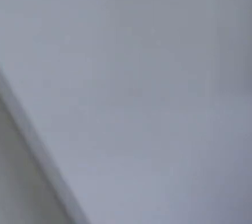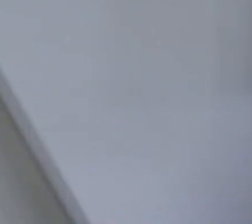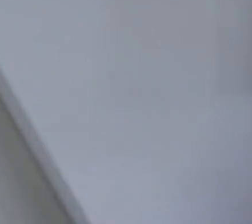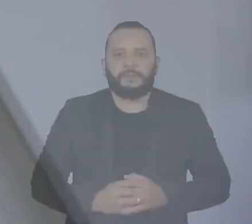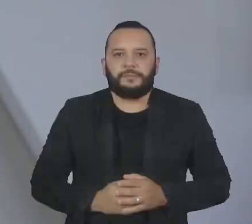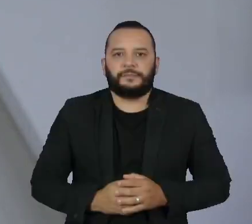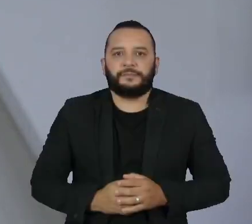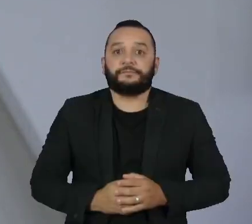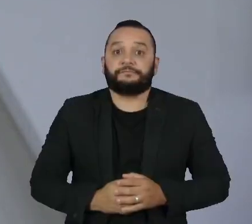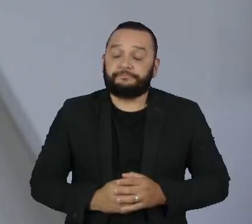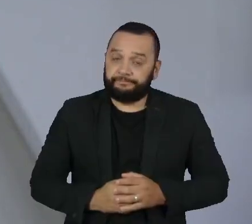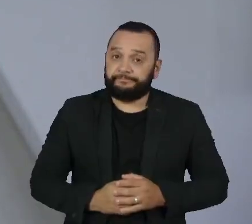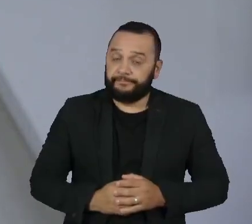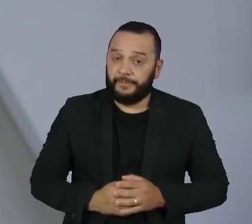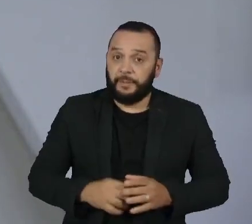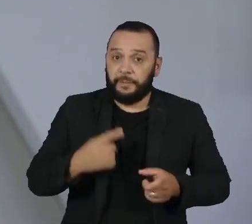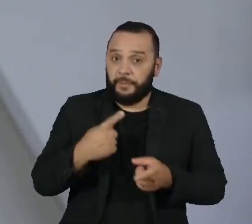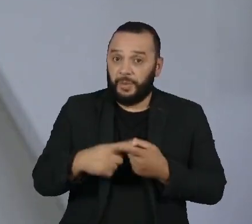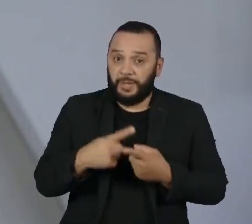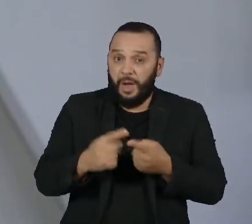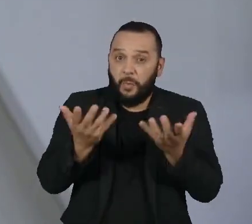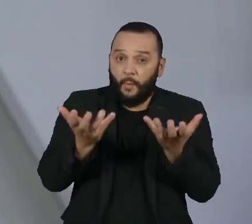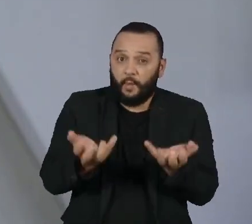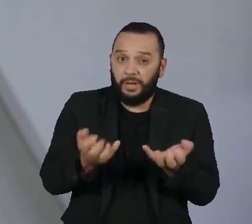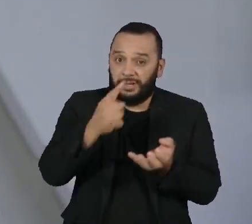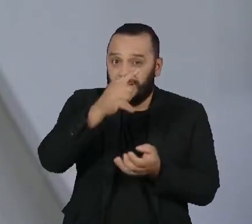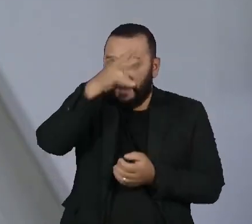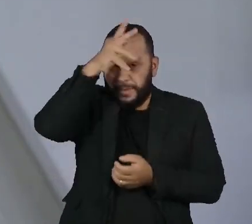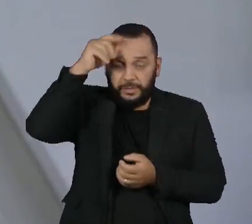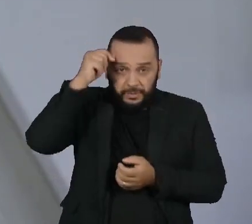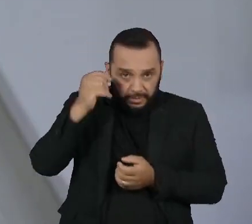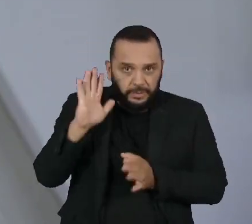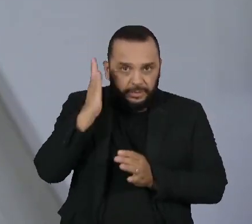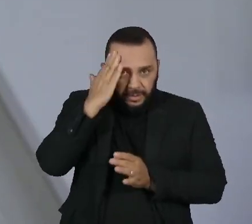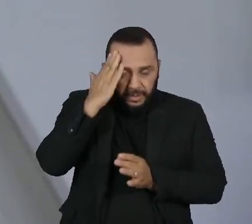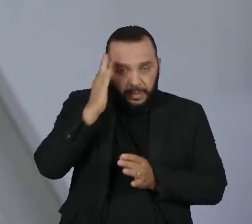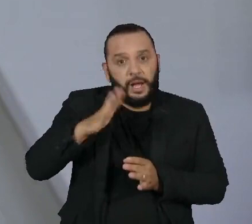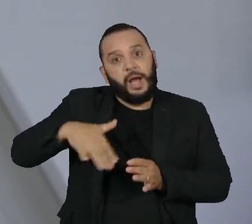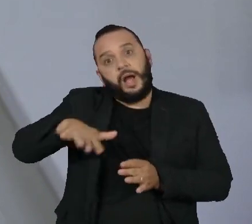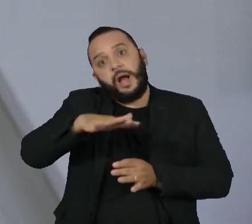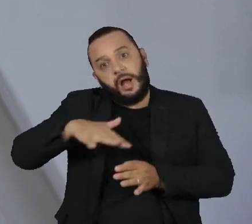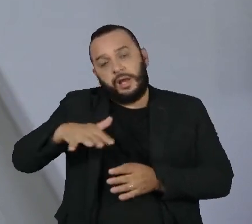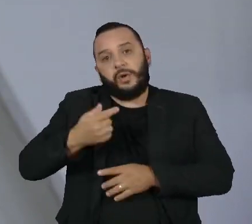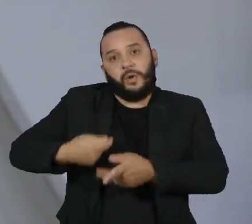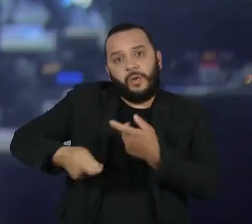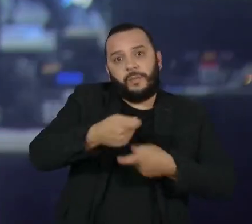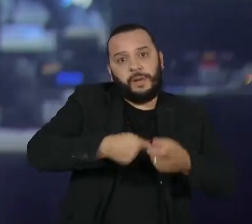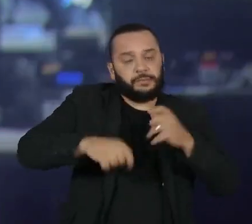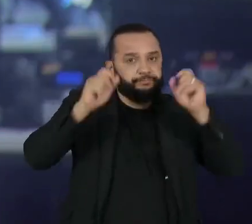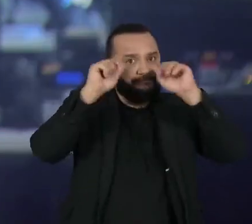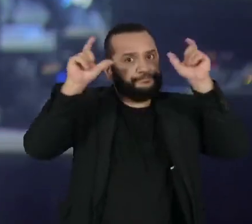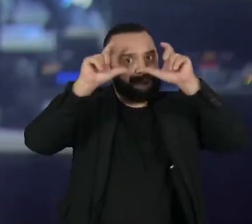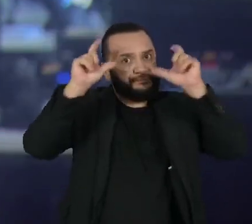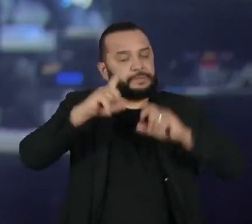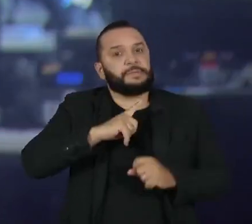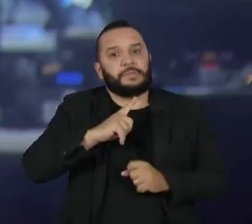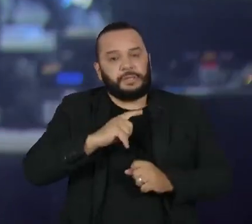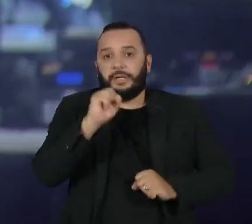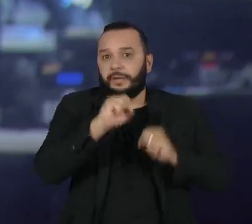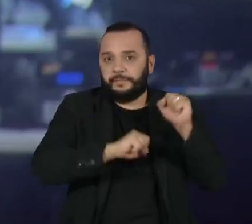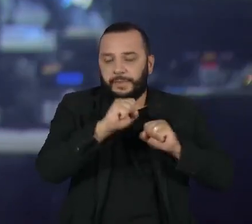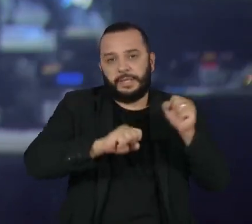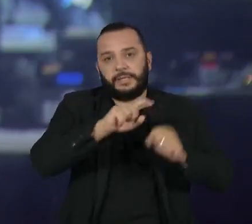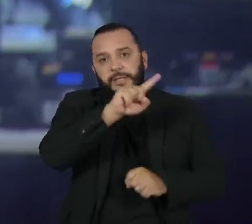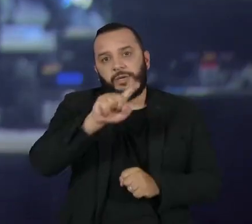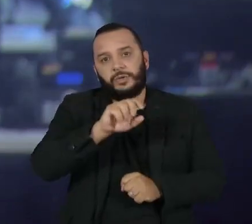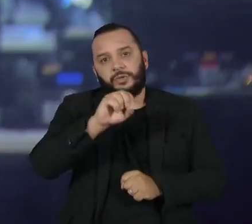Por causa da seca histórica no Amazonas, o setor varejista ligou o sinal de alerta. Empresas da Zona